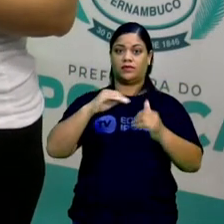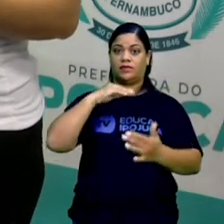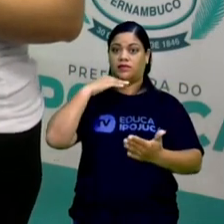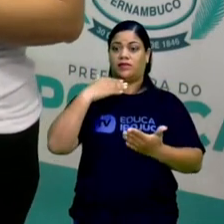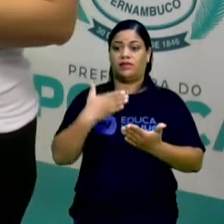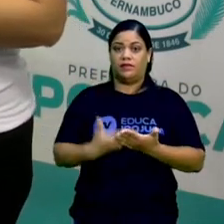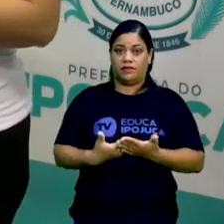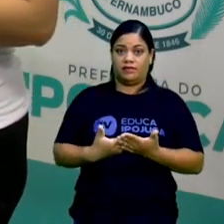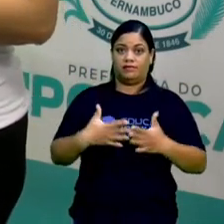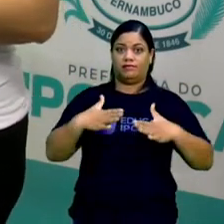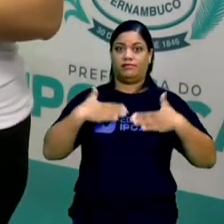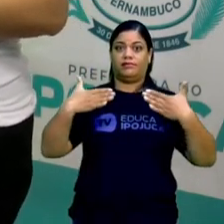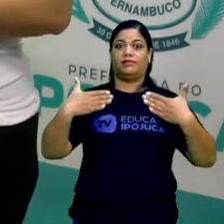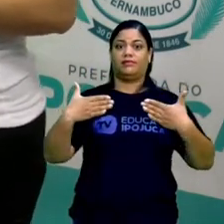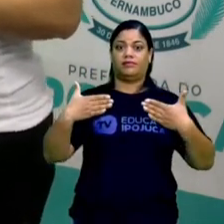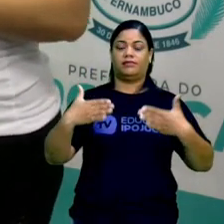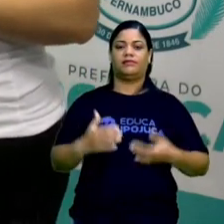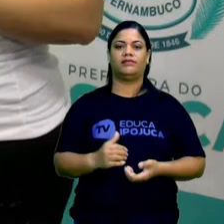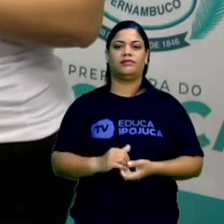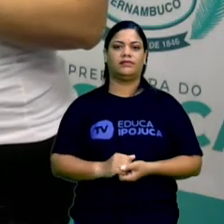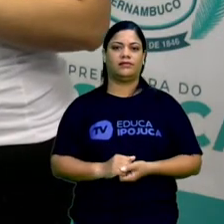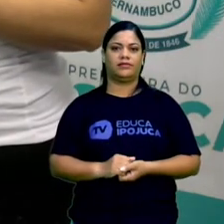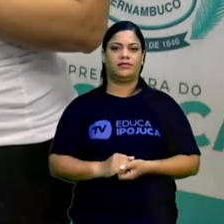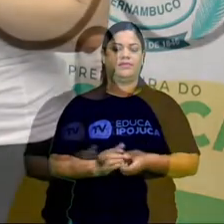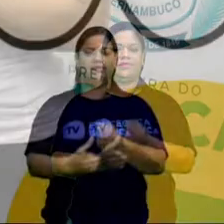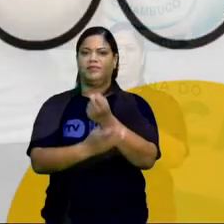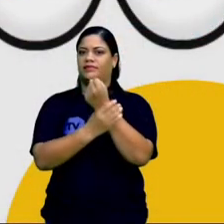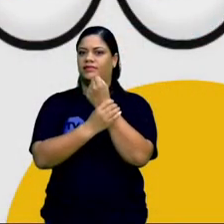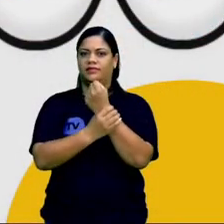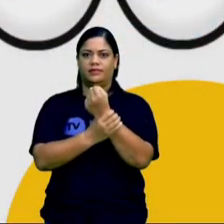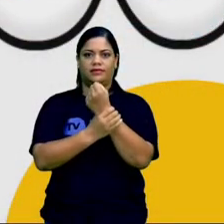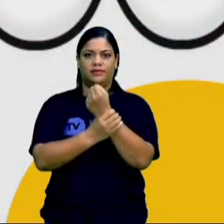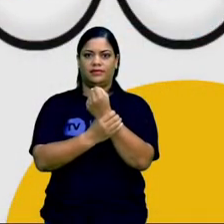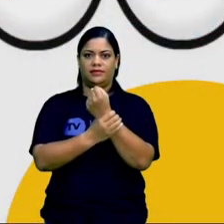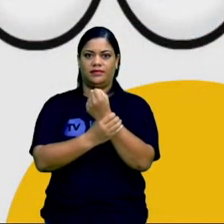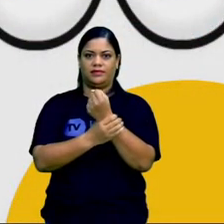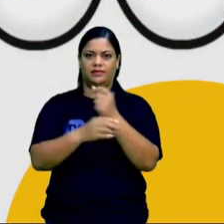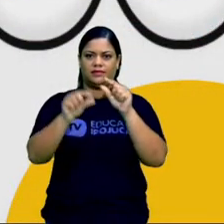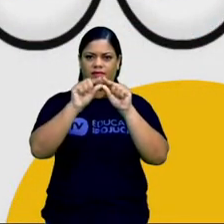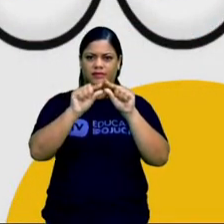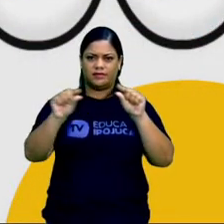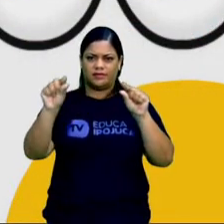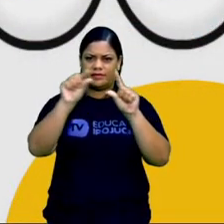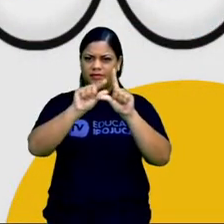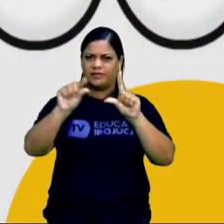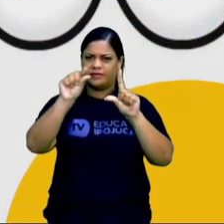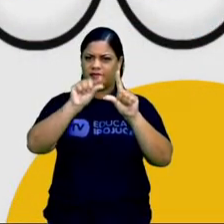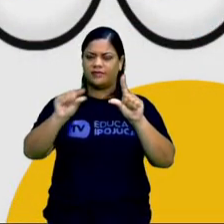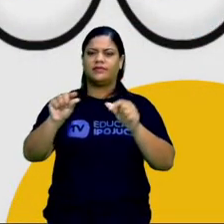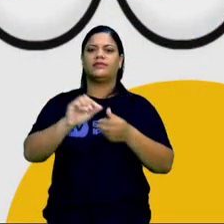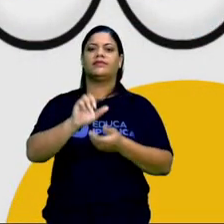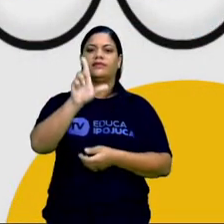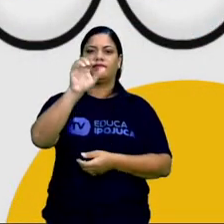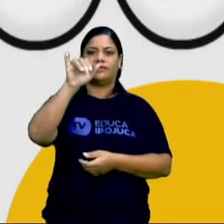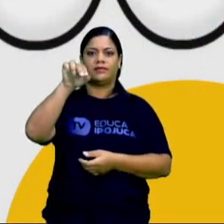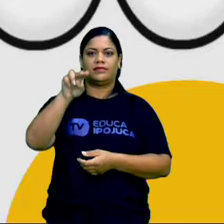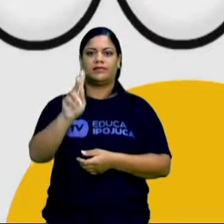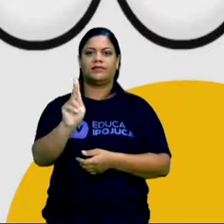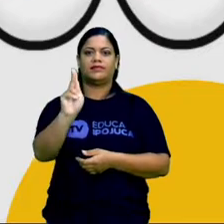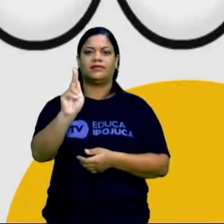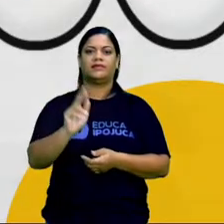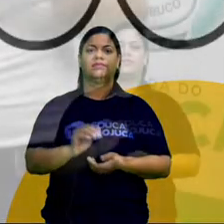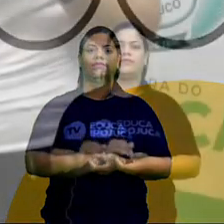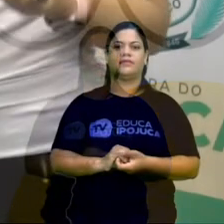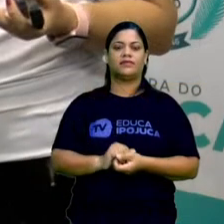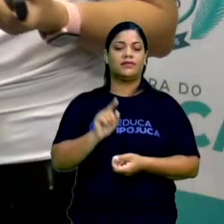a gente. Não confie em links compartilhados em redes sociais. O que você deve fazer?